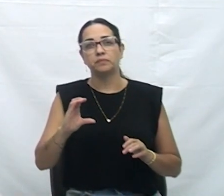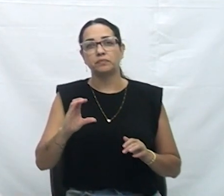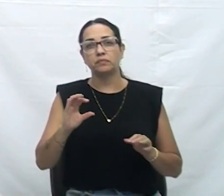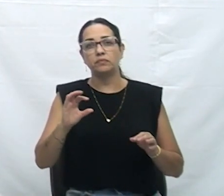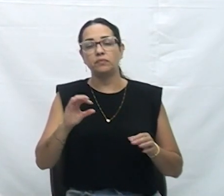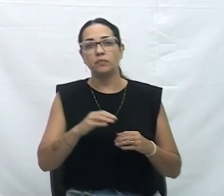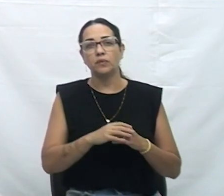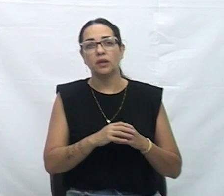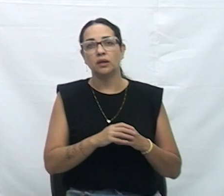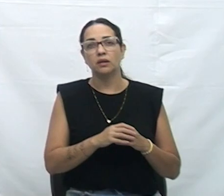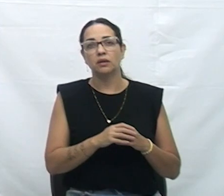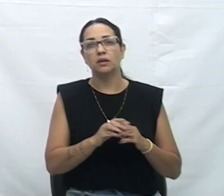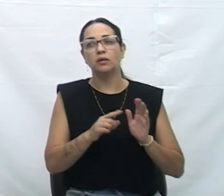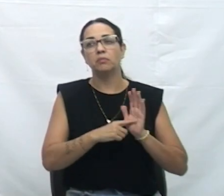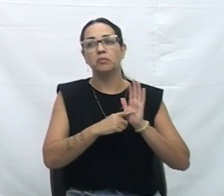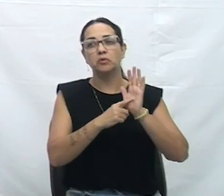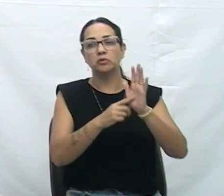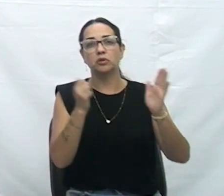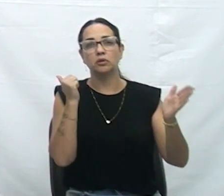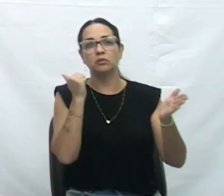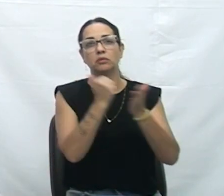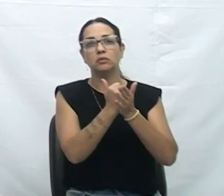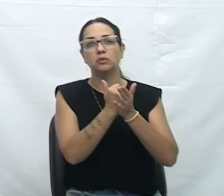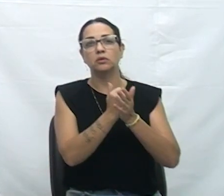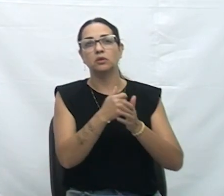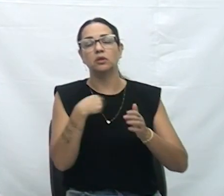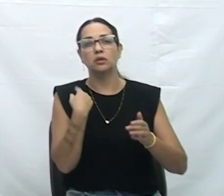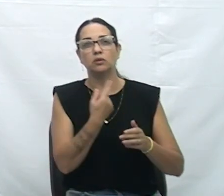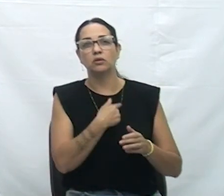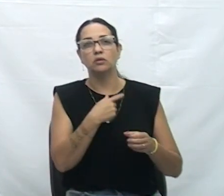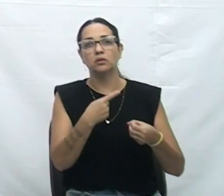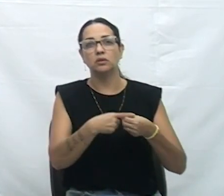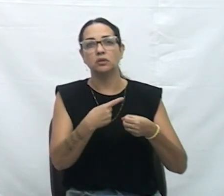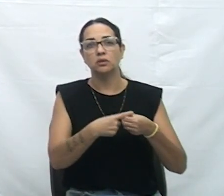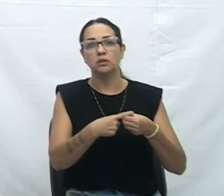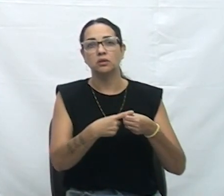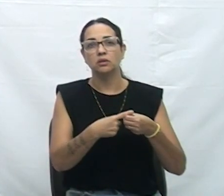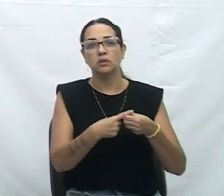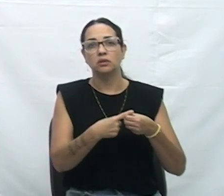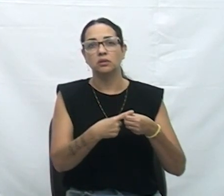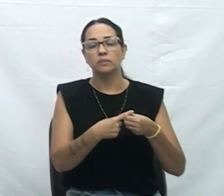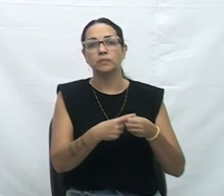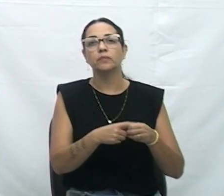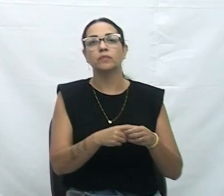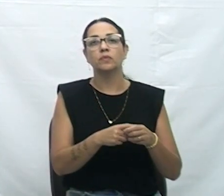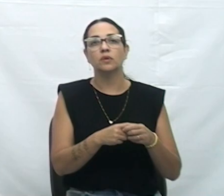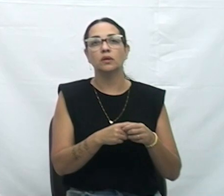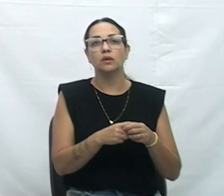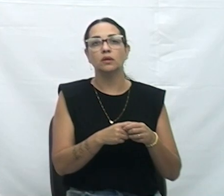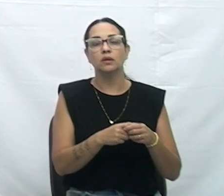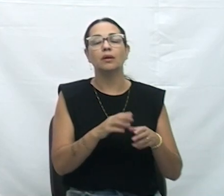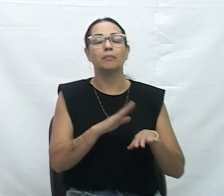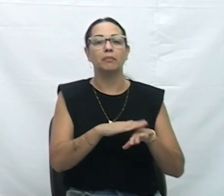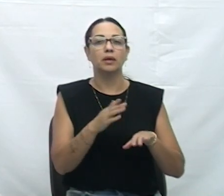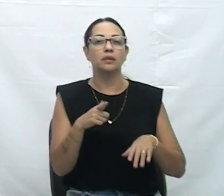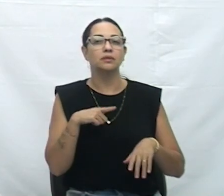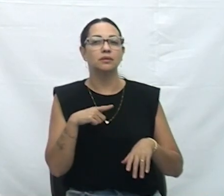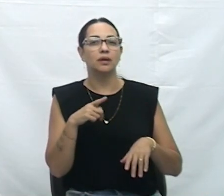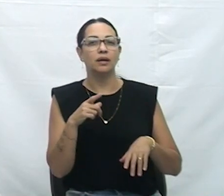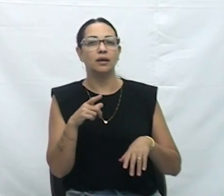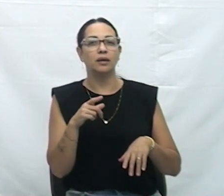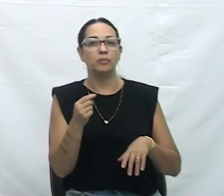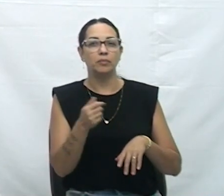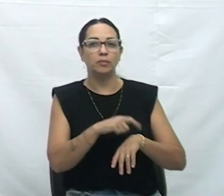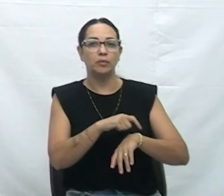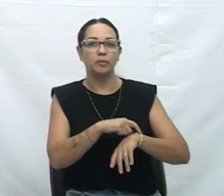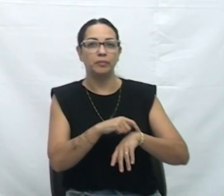destaque de Santa Catarina a nossa cidade. O vereador Salésio Lima está cedendo o seu tempo. Obrigada, Salésio. Obrigada